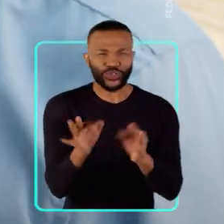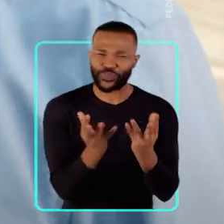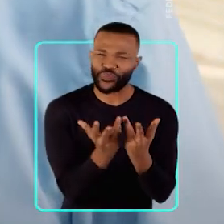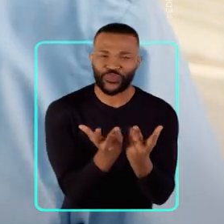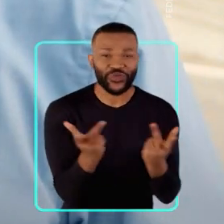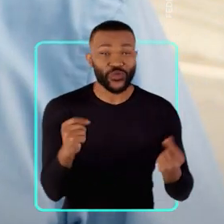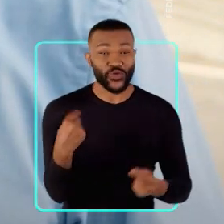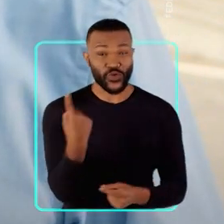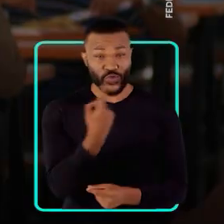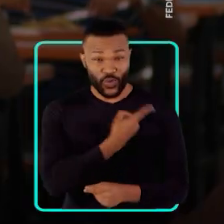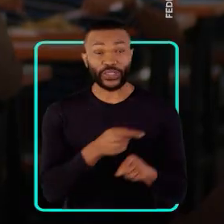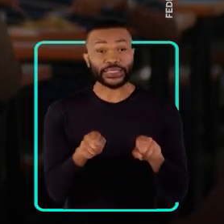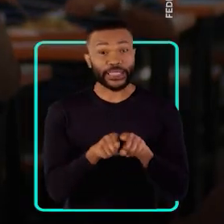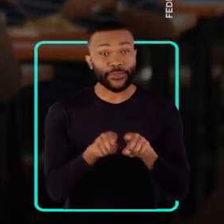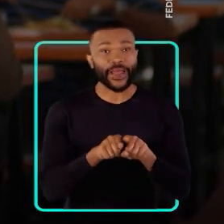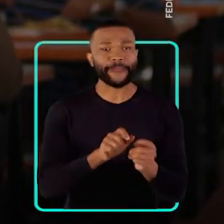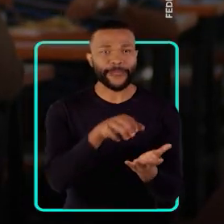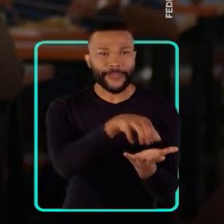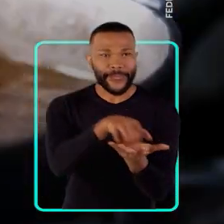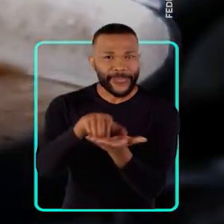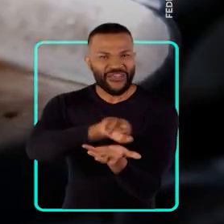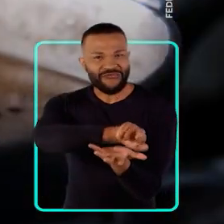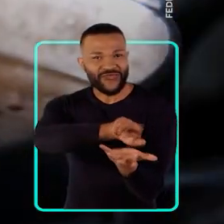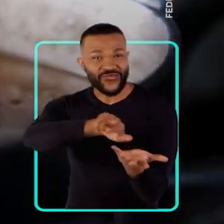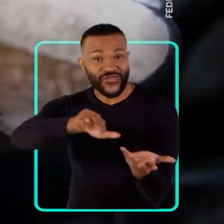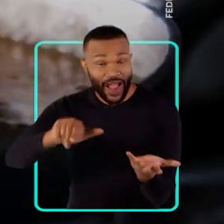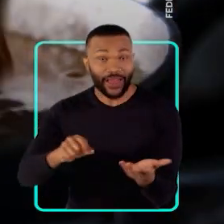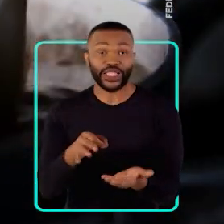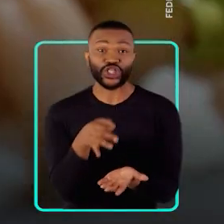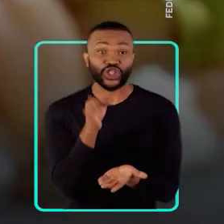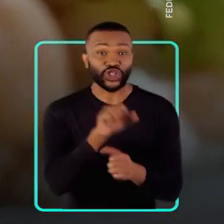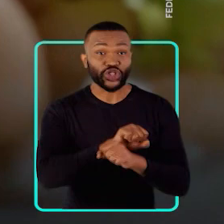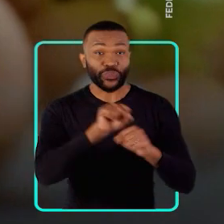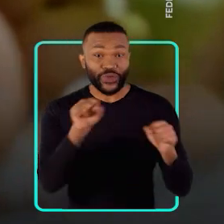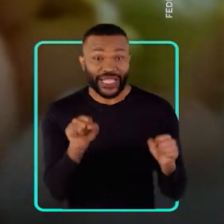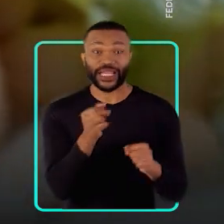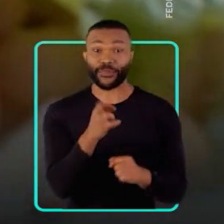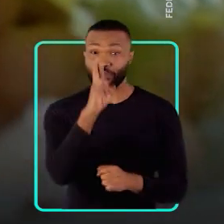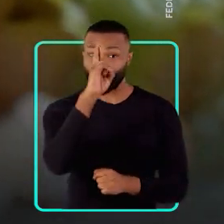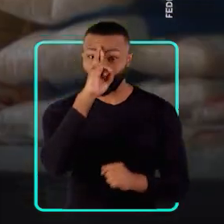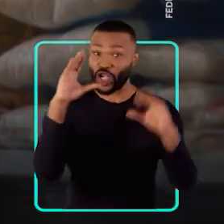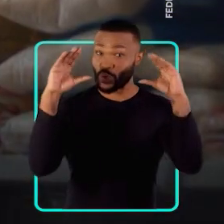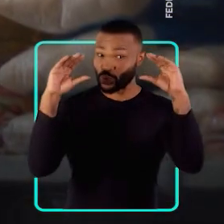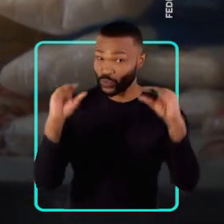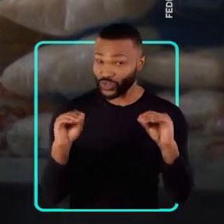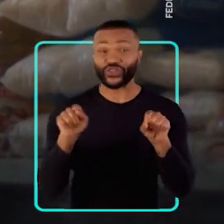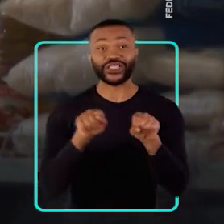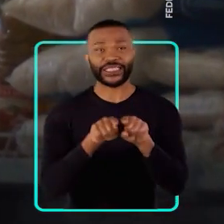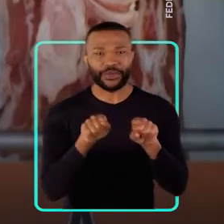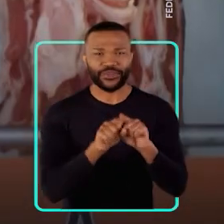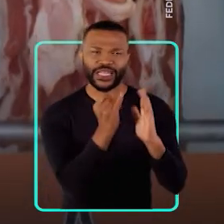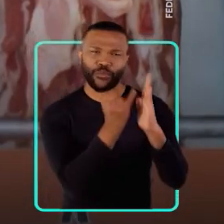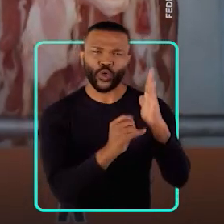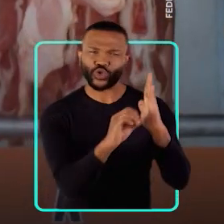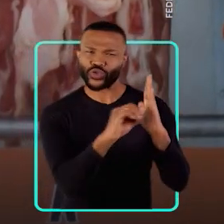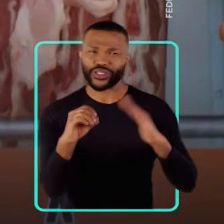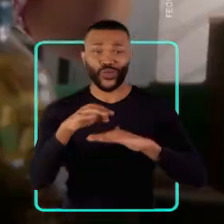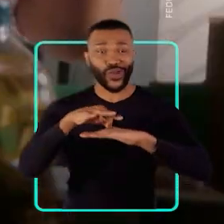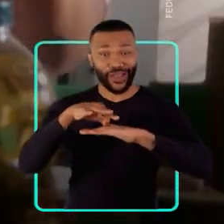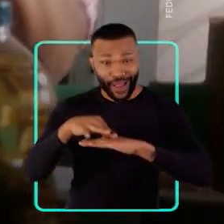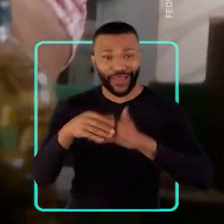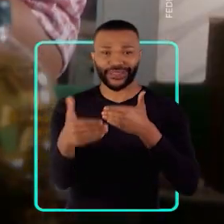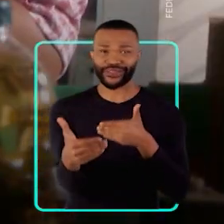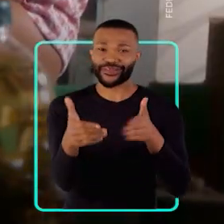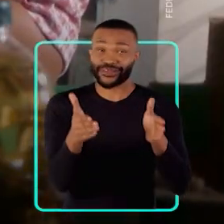projeto, Alckmin. Nós vamos implantar mais unidades, funcionando no café da manhã, almoço e jantar. Vamos também zerar o imposto da